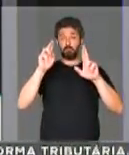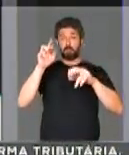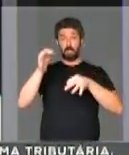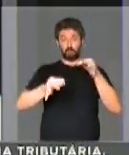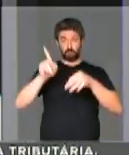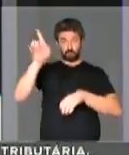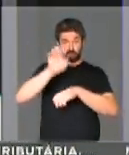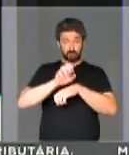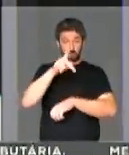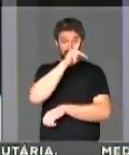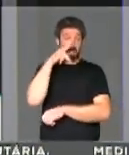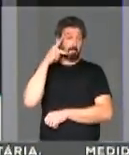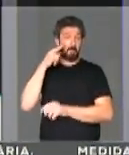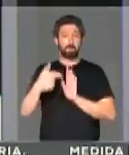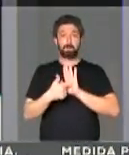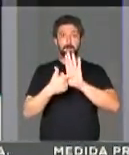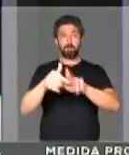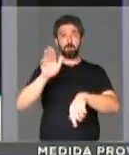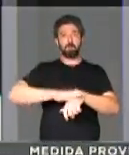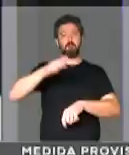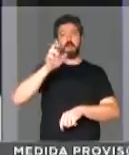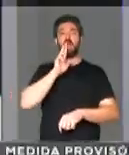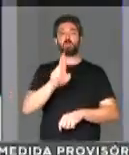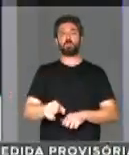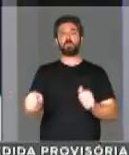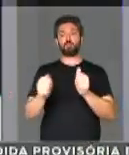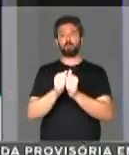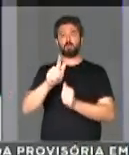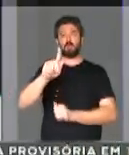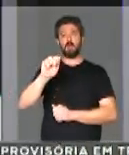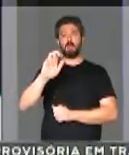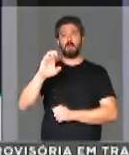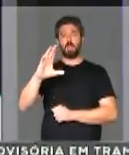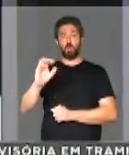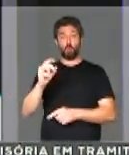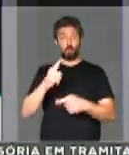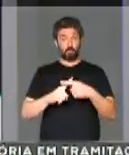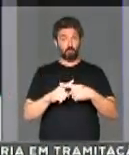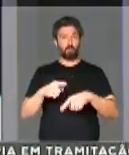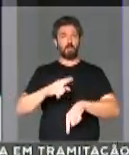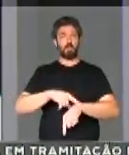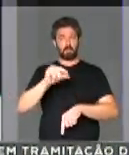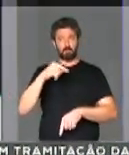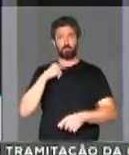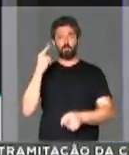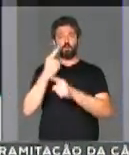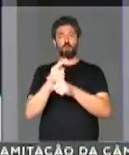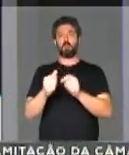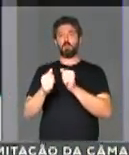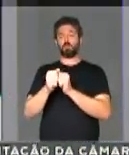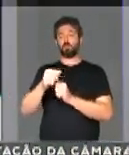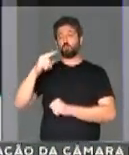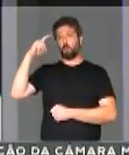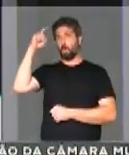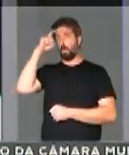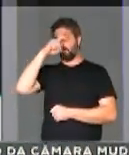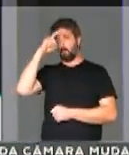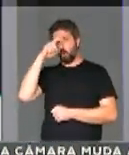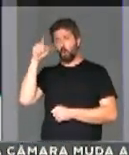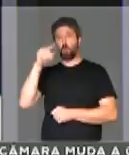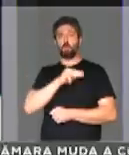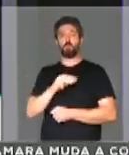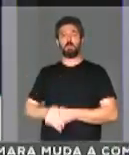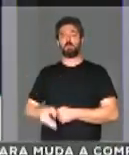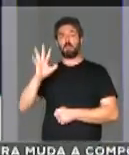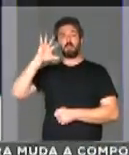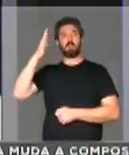a Justiça do Estado da Paraíba mostre cada vez mais resultados junto com o GAECO, porque muito em breve estarei junto ao ministro Sérgio Moro pedindo providências